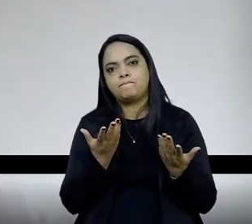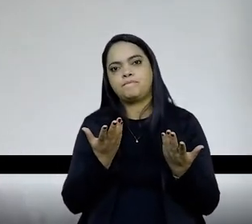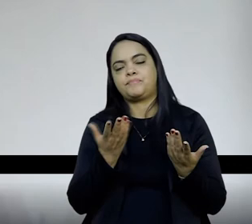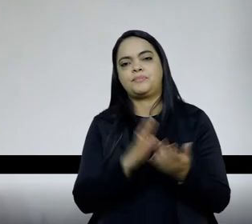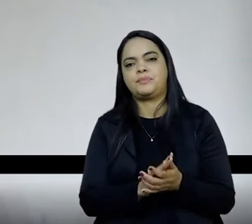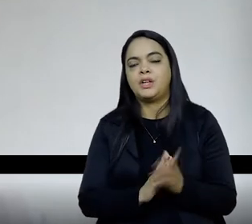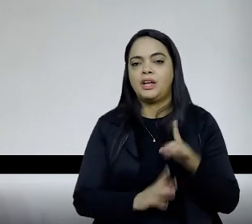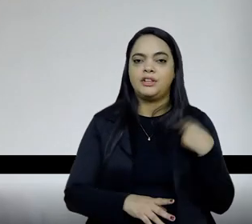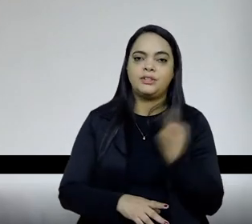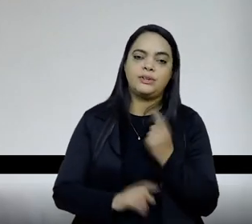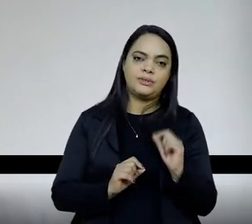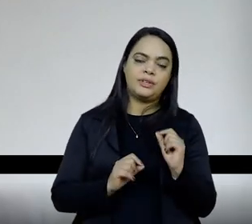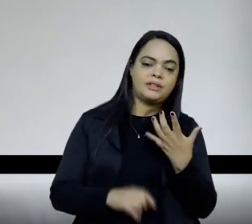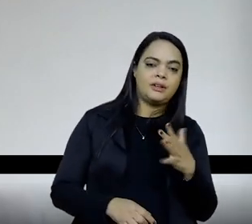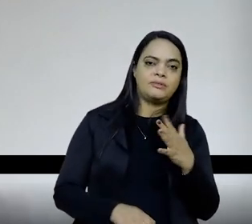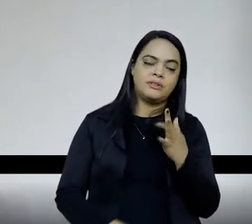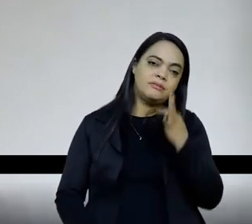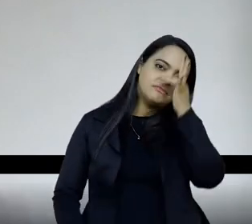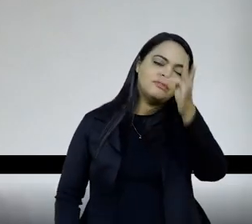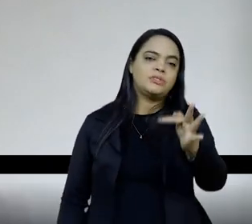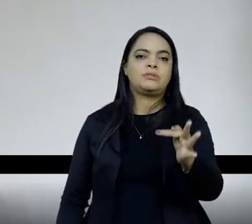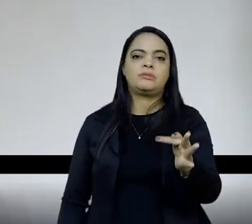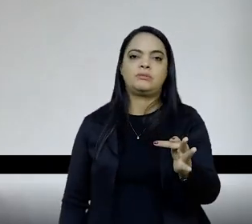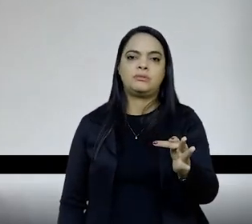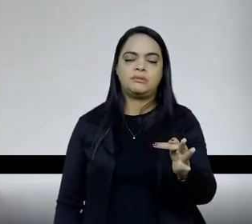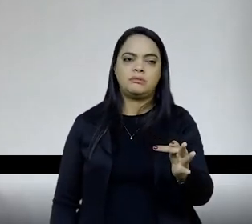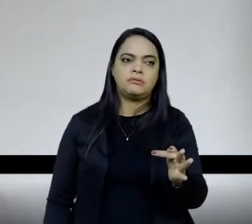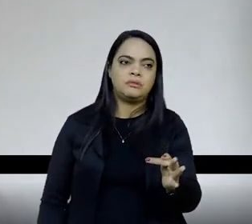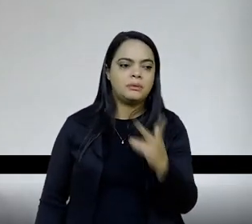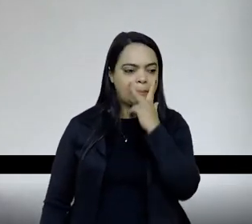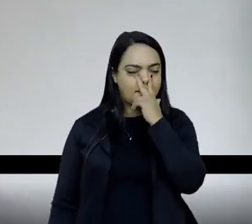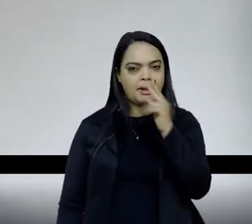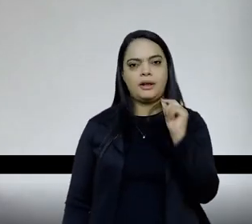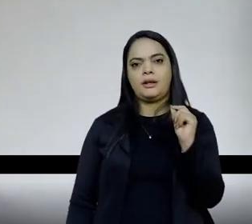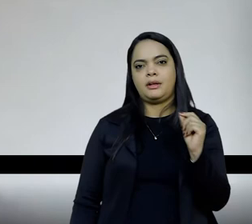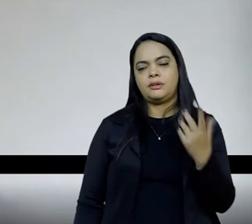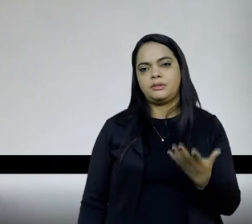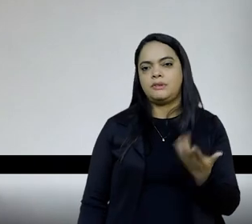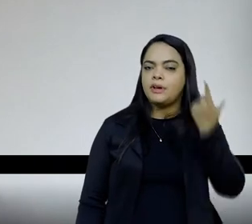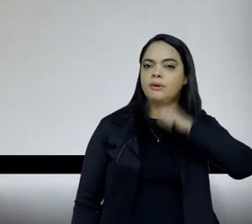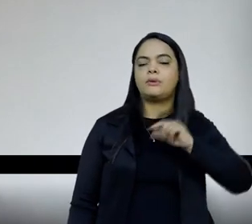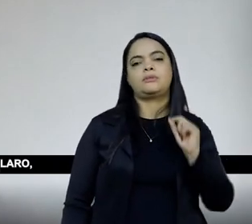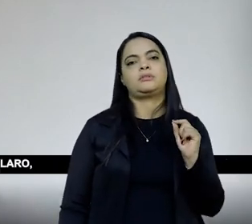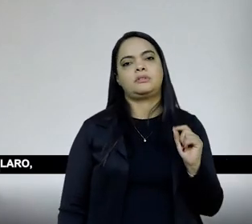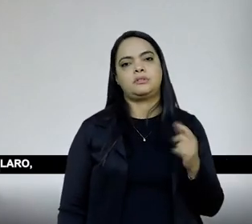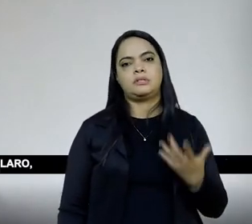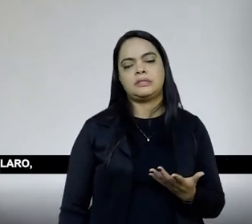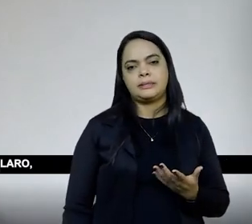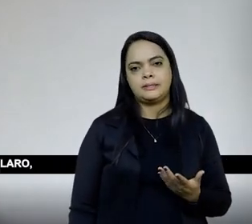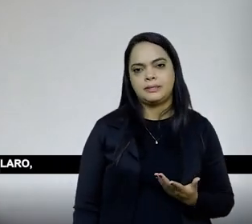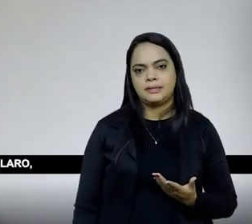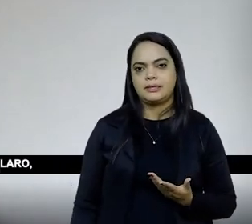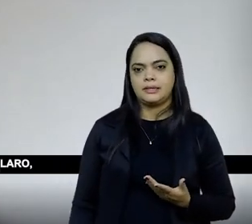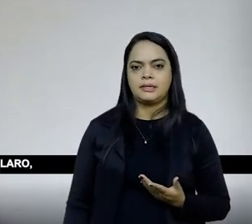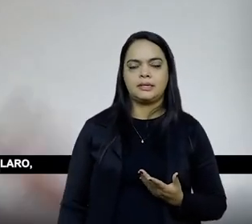que a gente pode, quem sabe, um dia ter pregnância, né, que isso possa ser a parte daqueles não